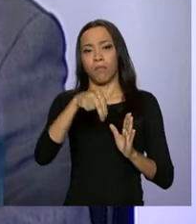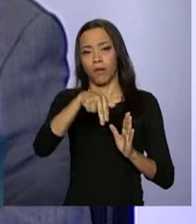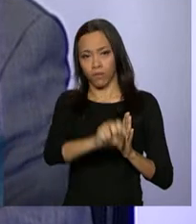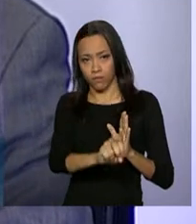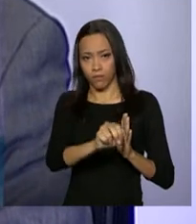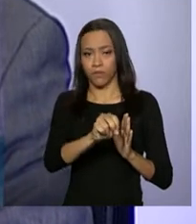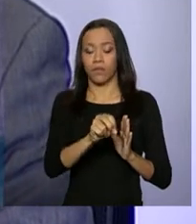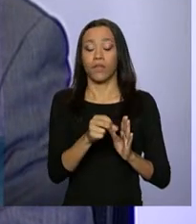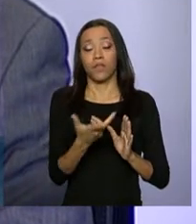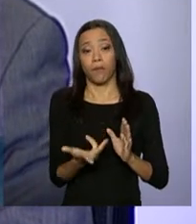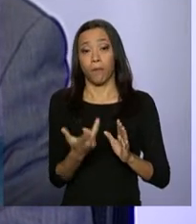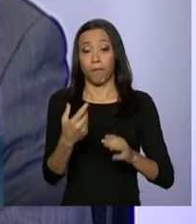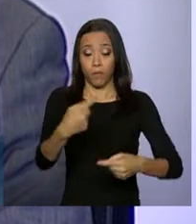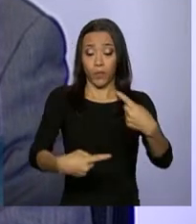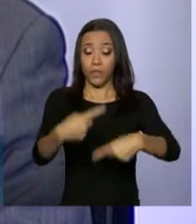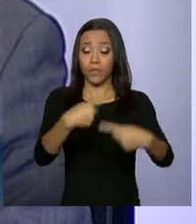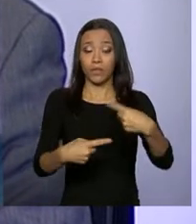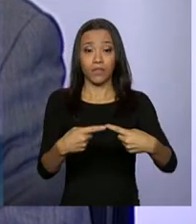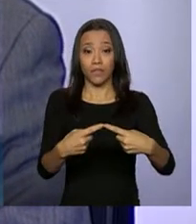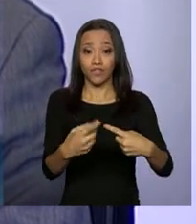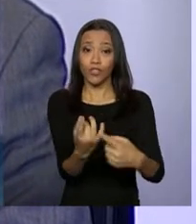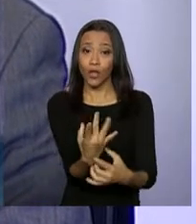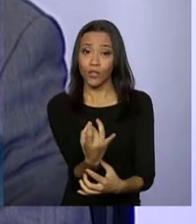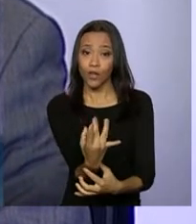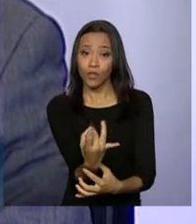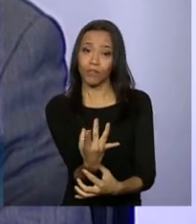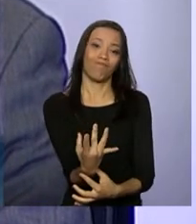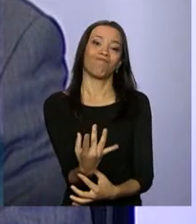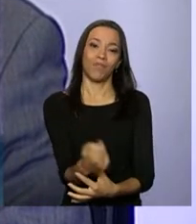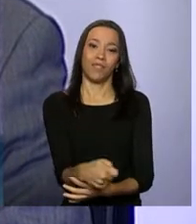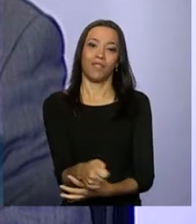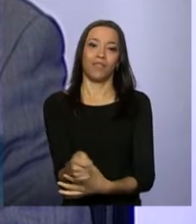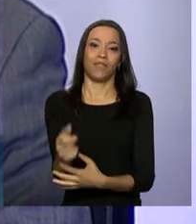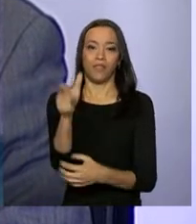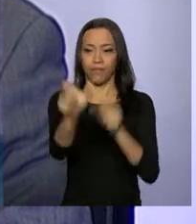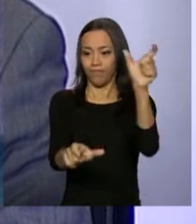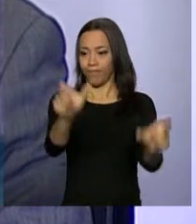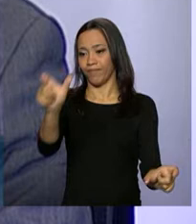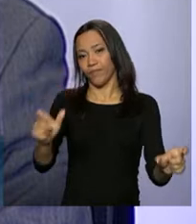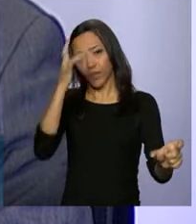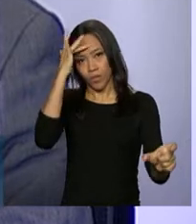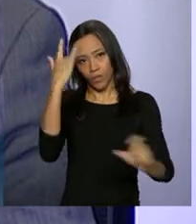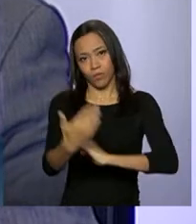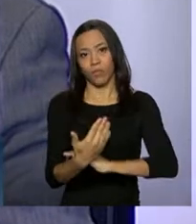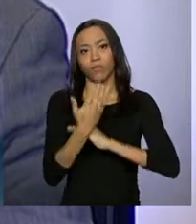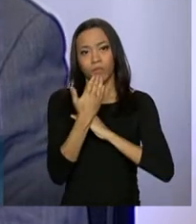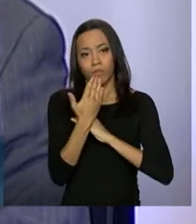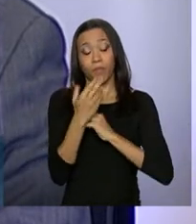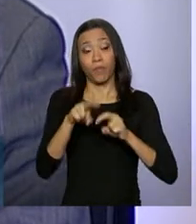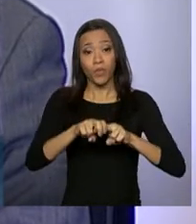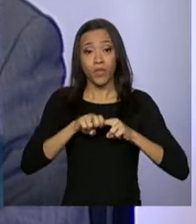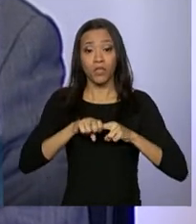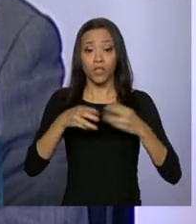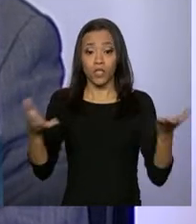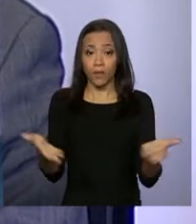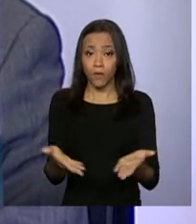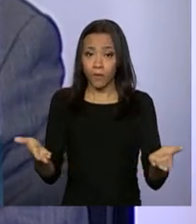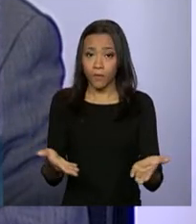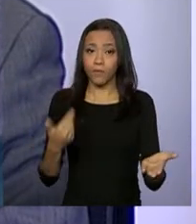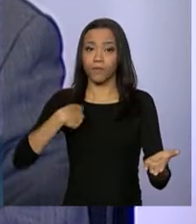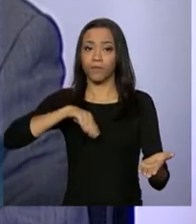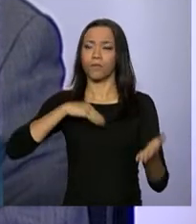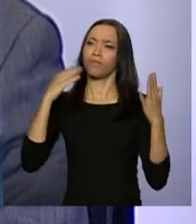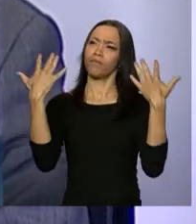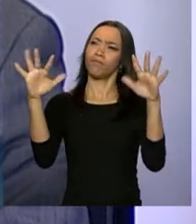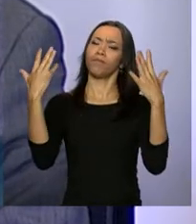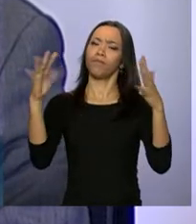ações, entretanto, não existem sem pessoas que tornam realidade essas políticas e ações. Por isso é que hoje decidimos homenagear